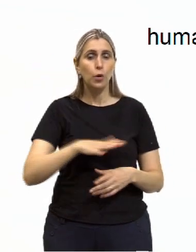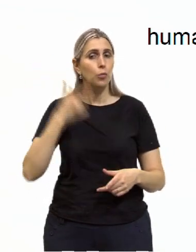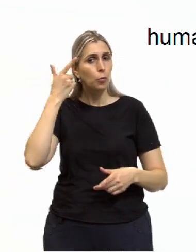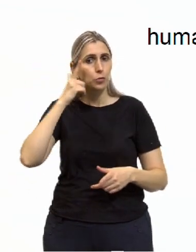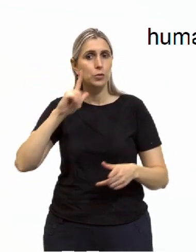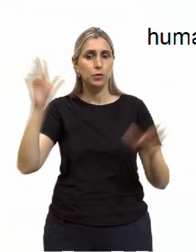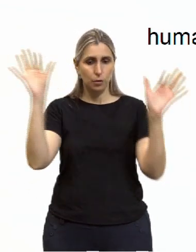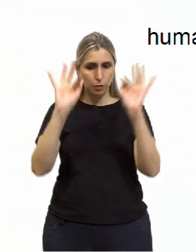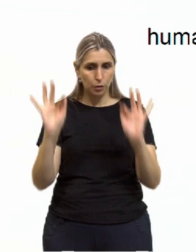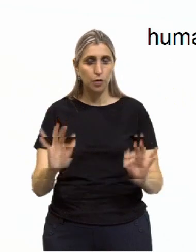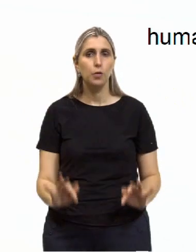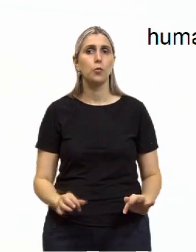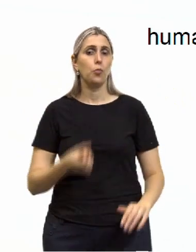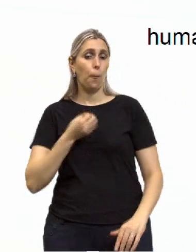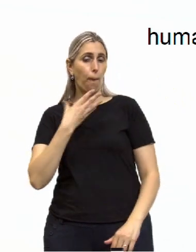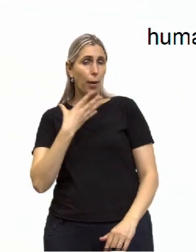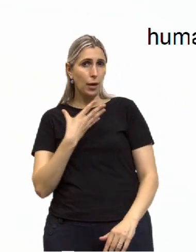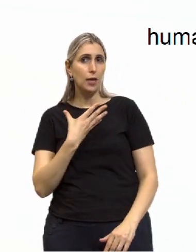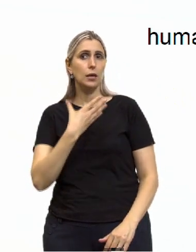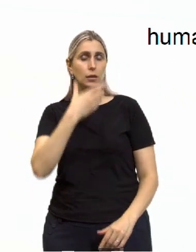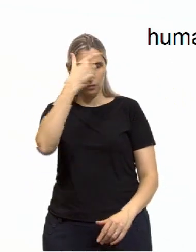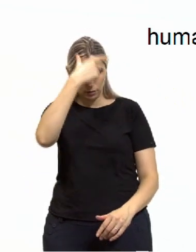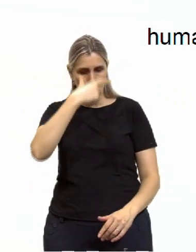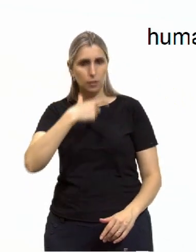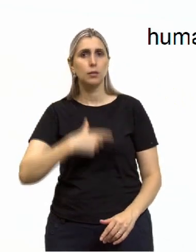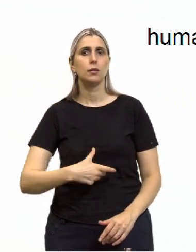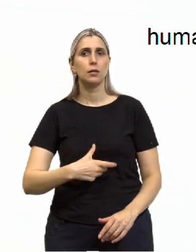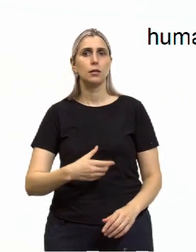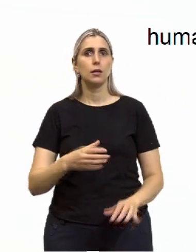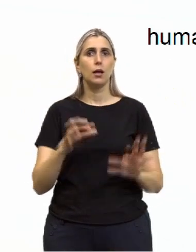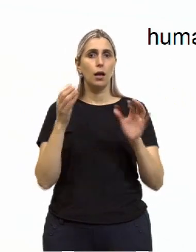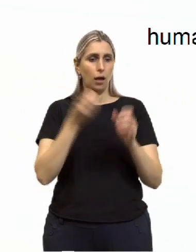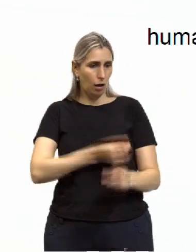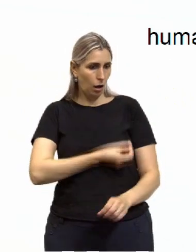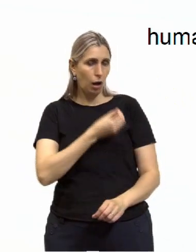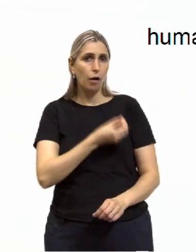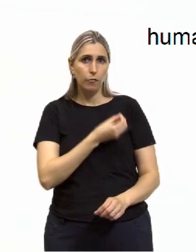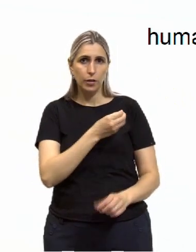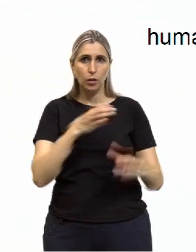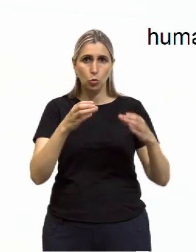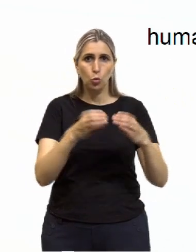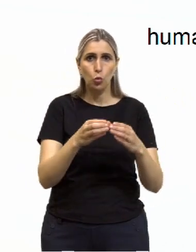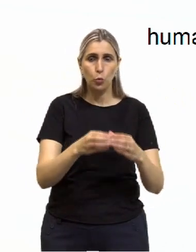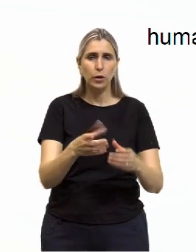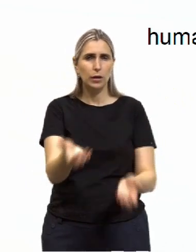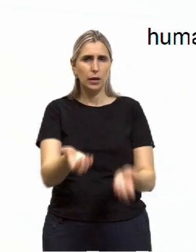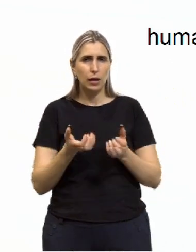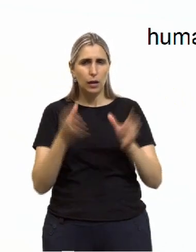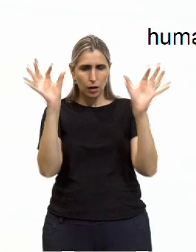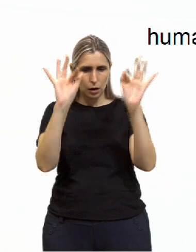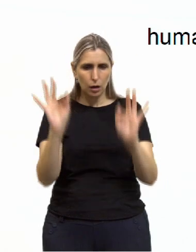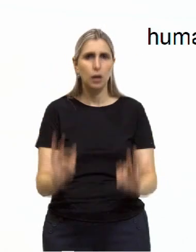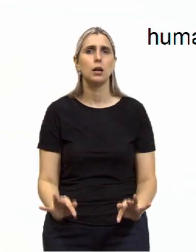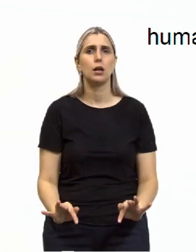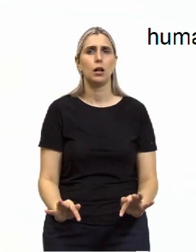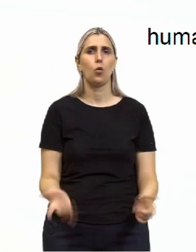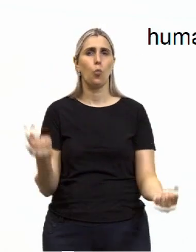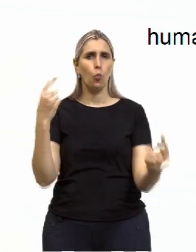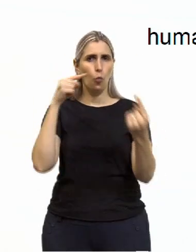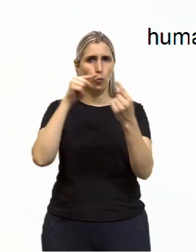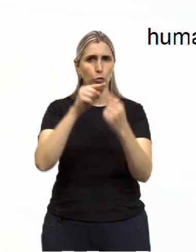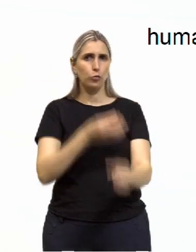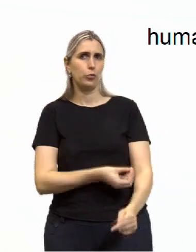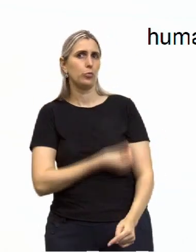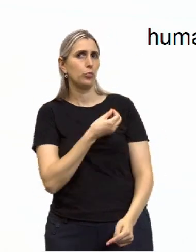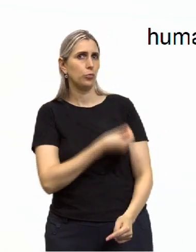com plenitude de seu bem-estar. Então, a vida na coletividade, buscar a felicidade, a felicidade como a finalidade